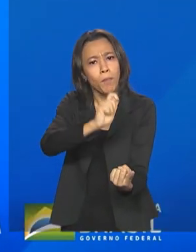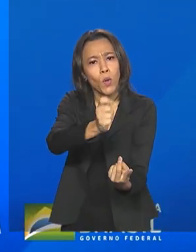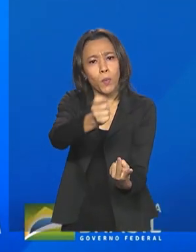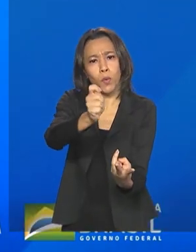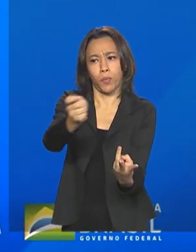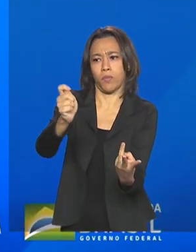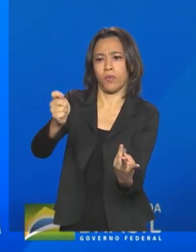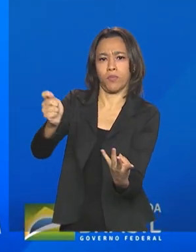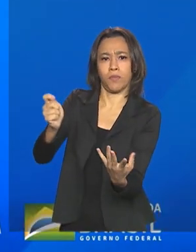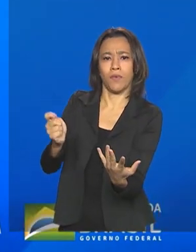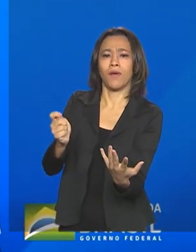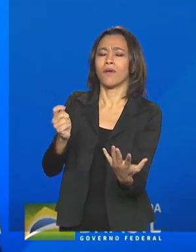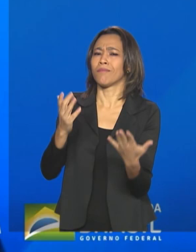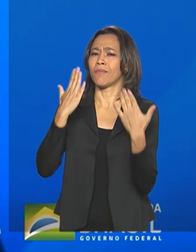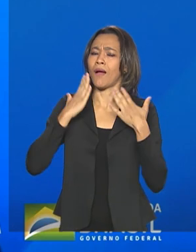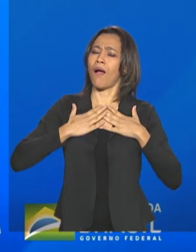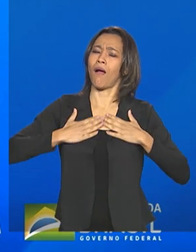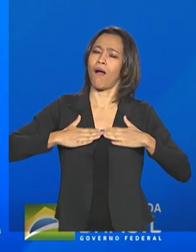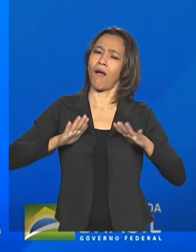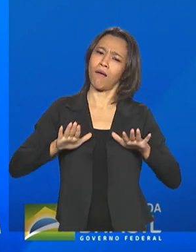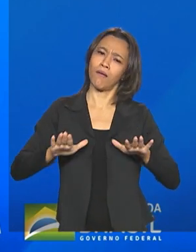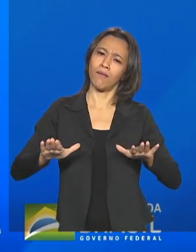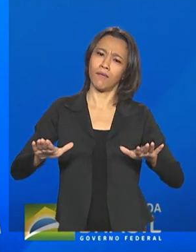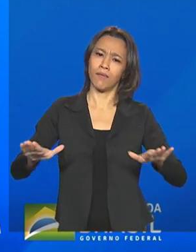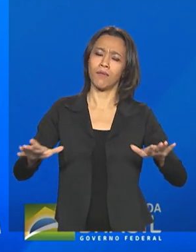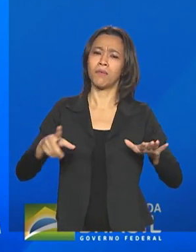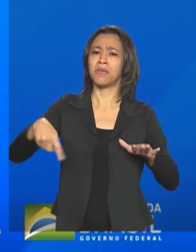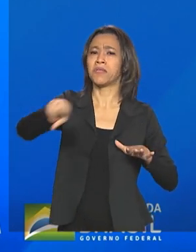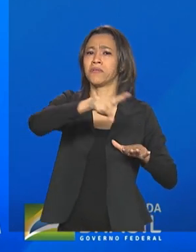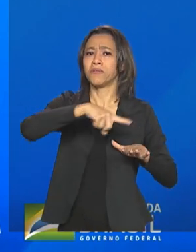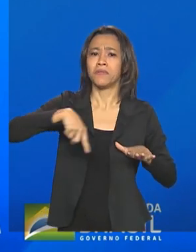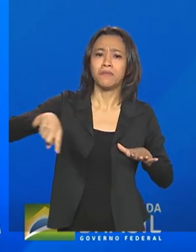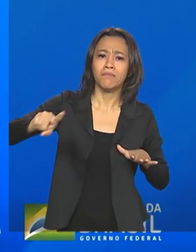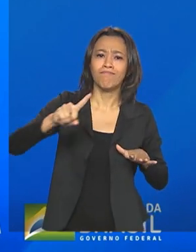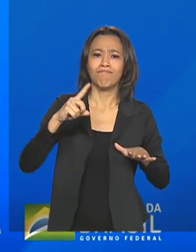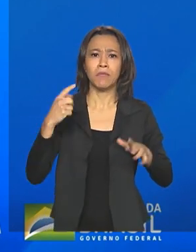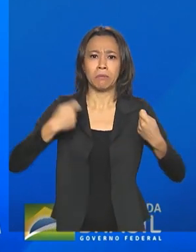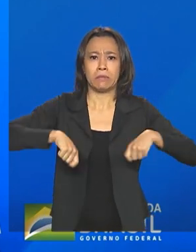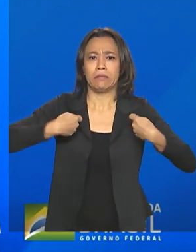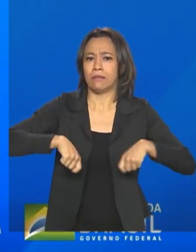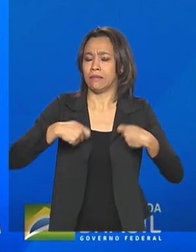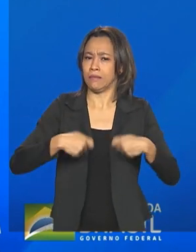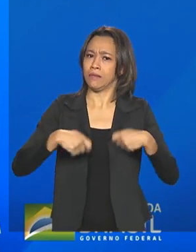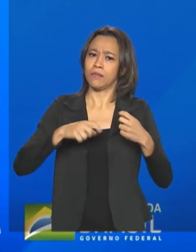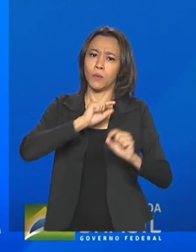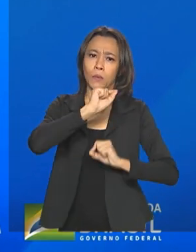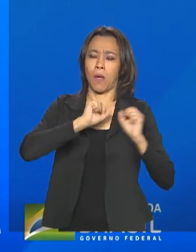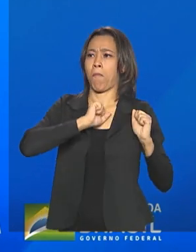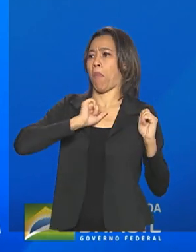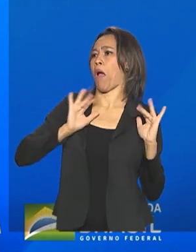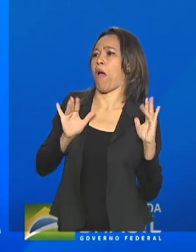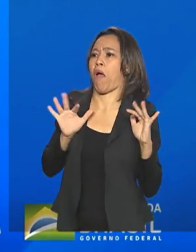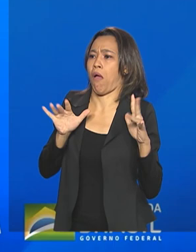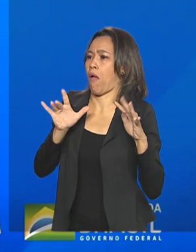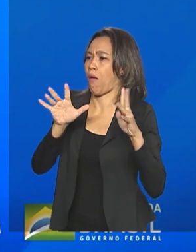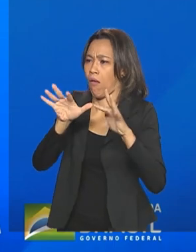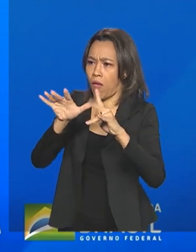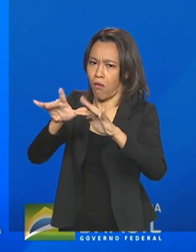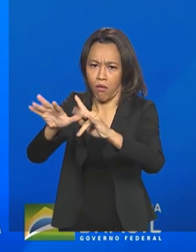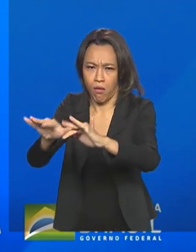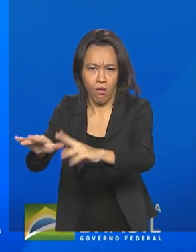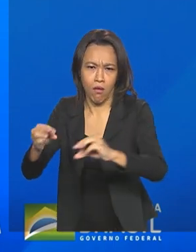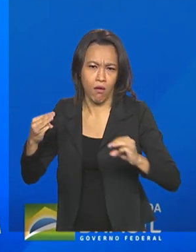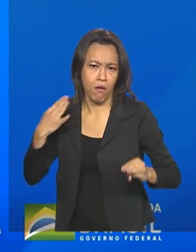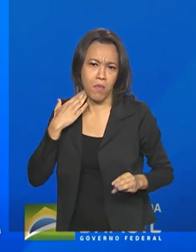mas com tranquilidade não há nenhuma necessidade de se chegar cedo às